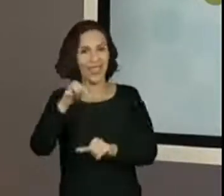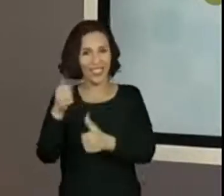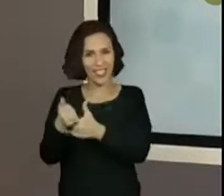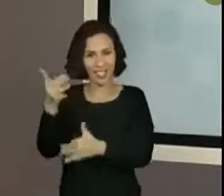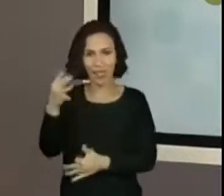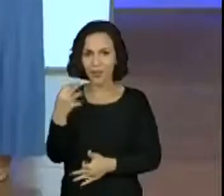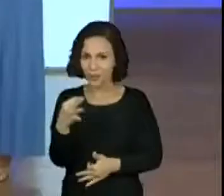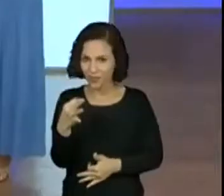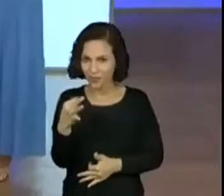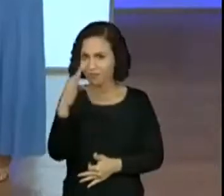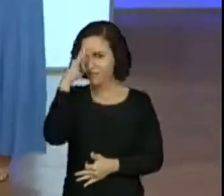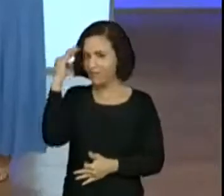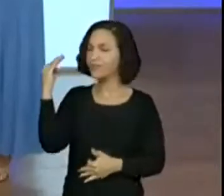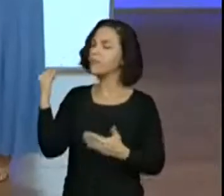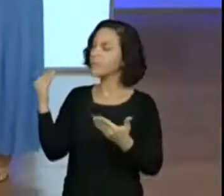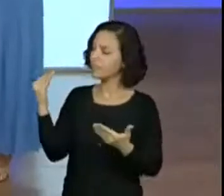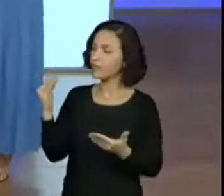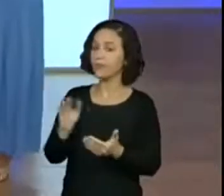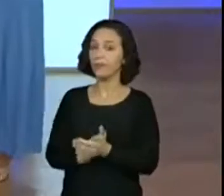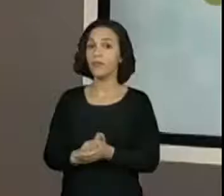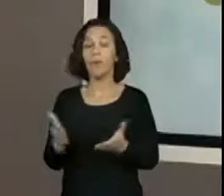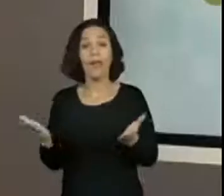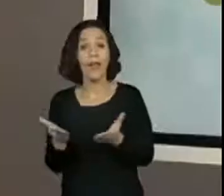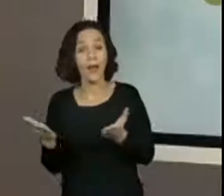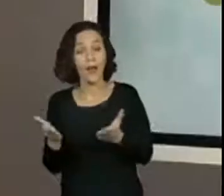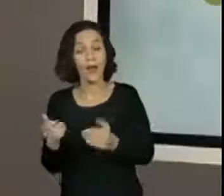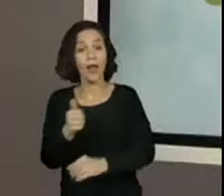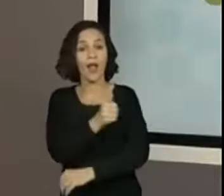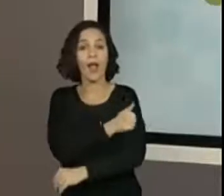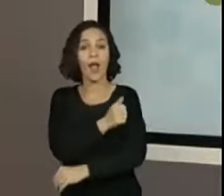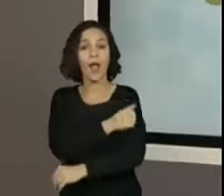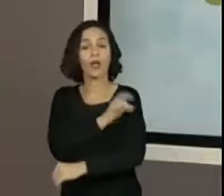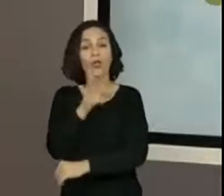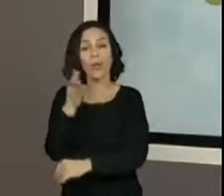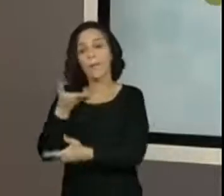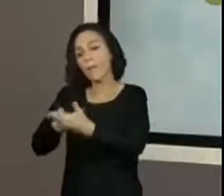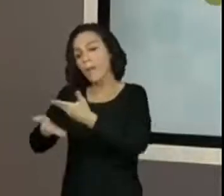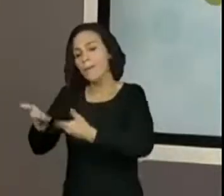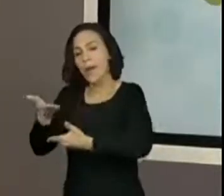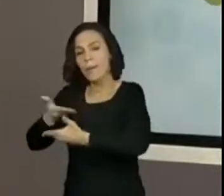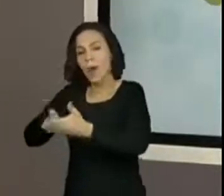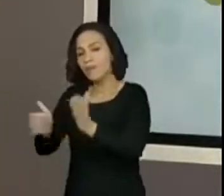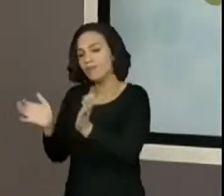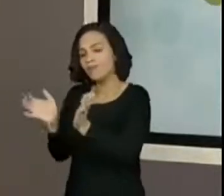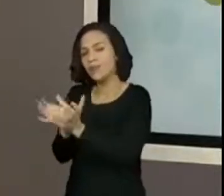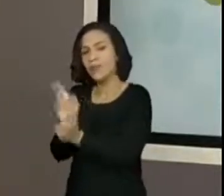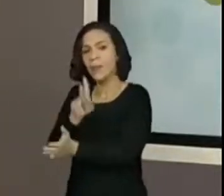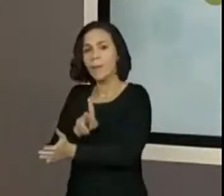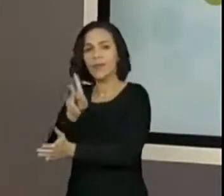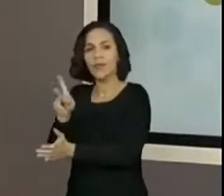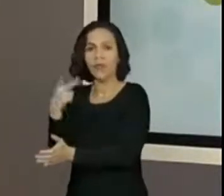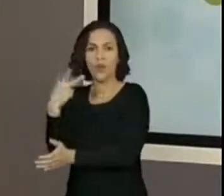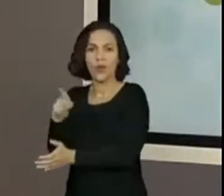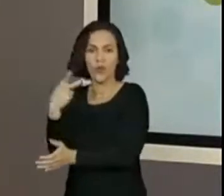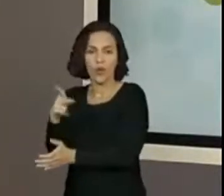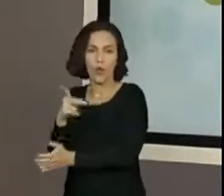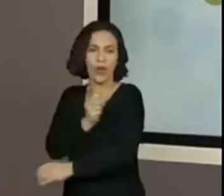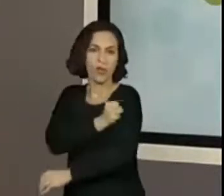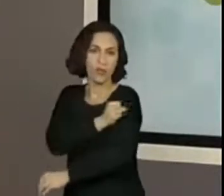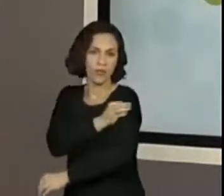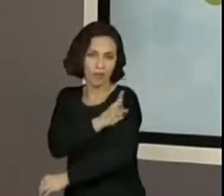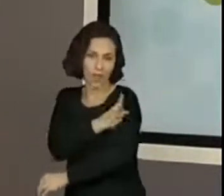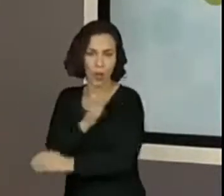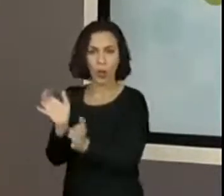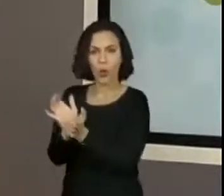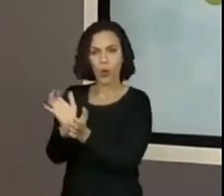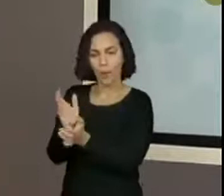chat, né, Regiane? É. Agora, os alunos se comunicam diretamente com os professores no chat do ano e da turma